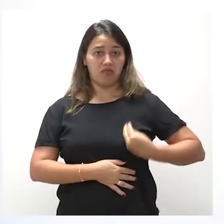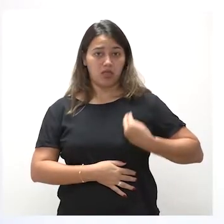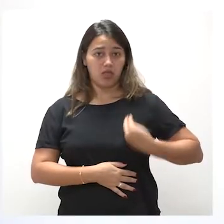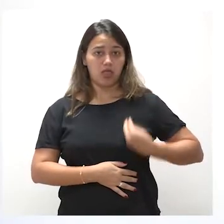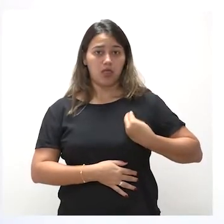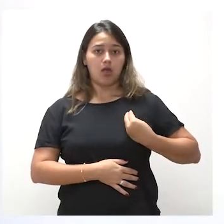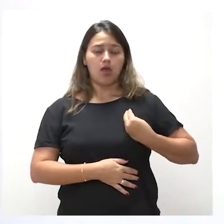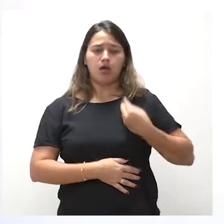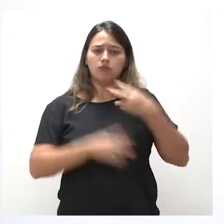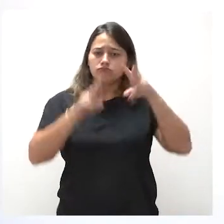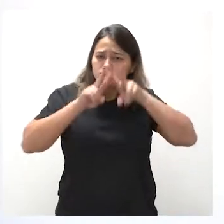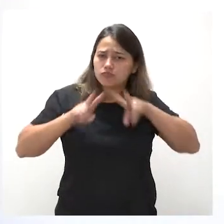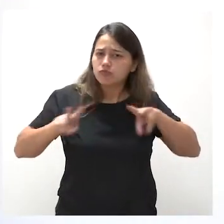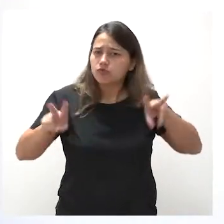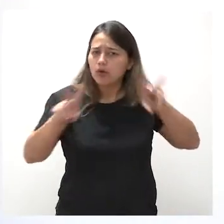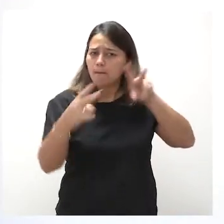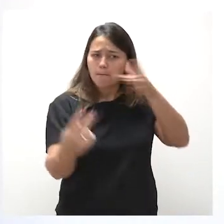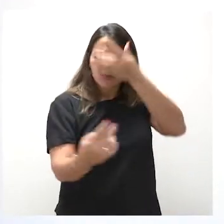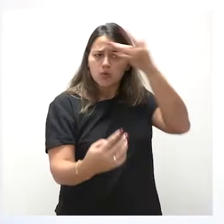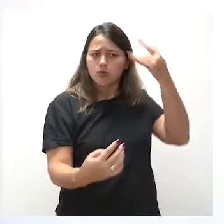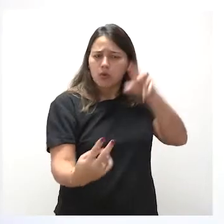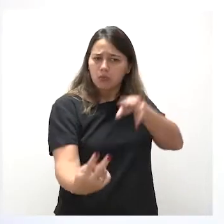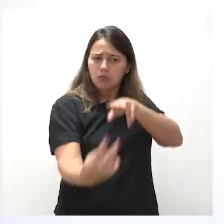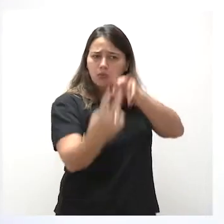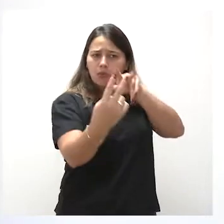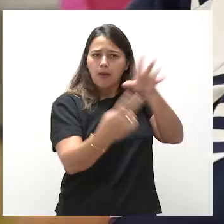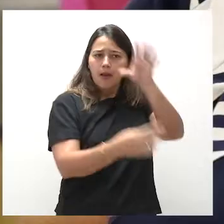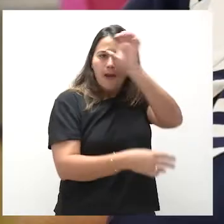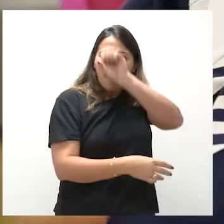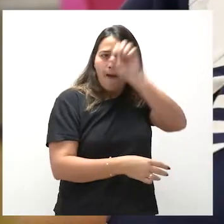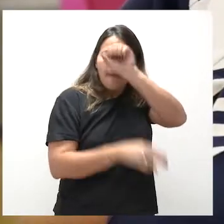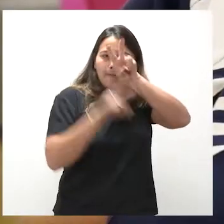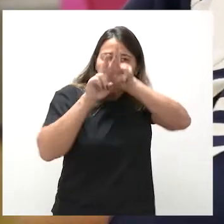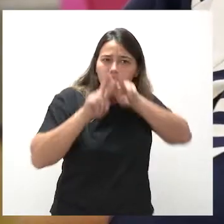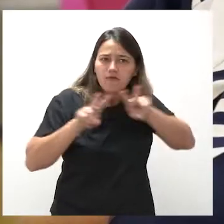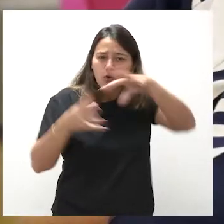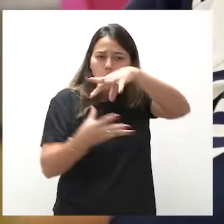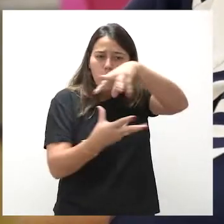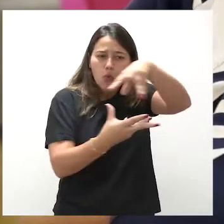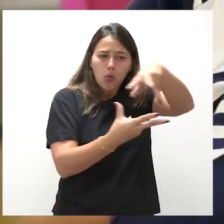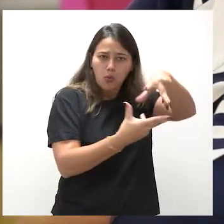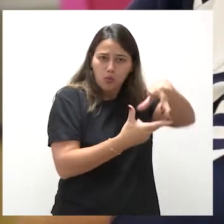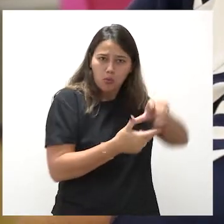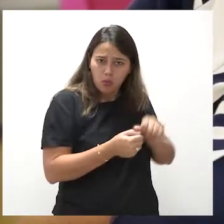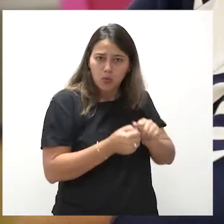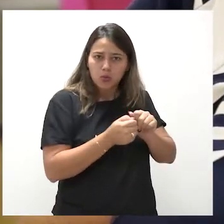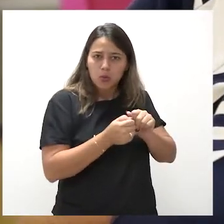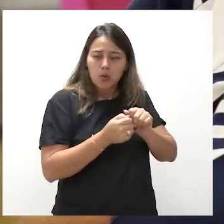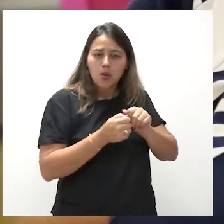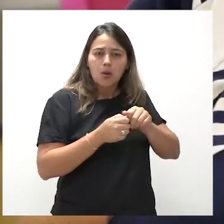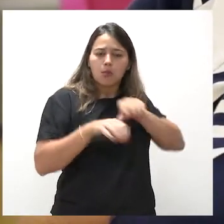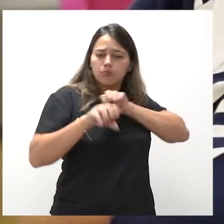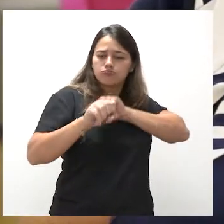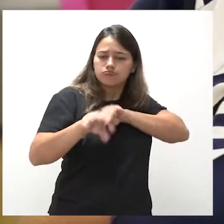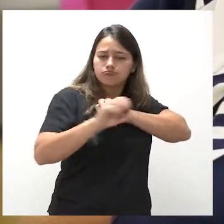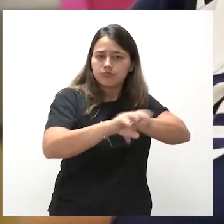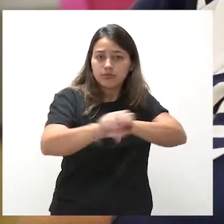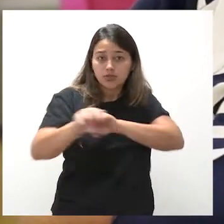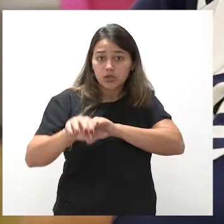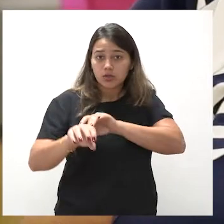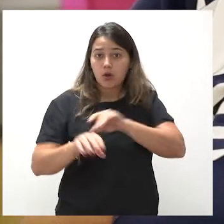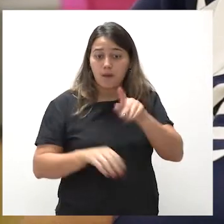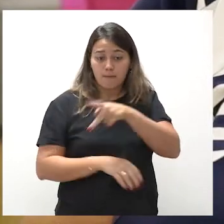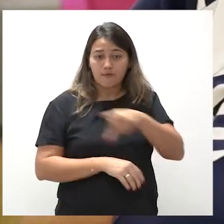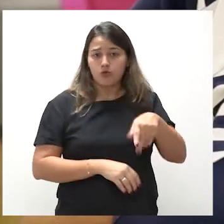naqueles cujos olhos aprenderam a ver o mundo pela magia da nossa palavra. Um professor